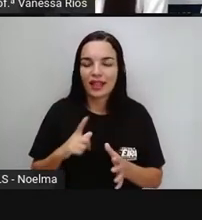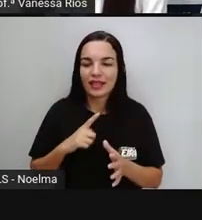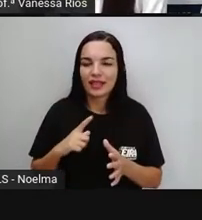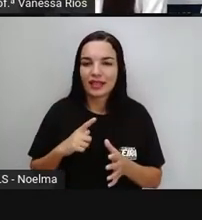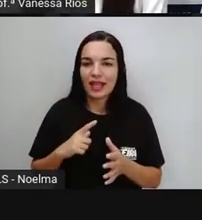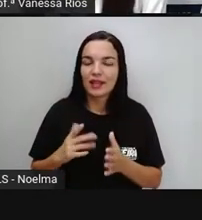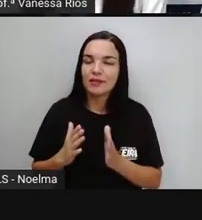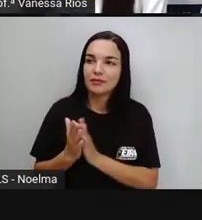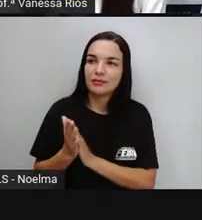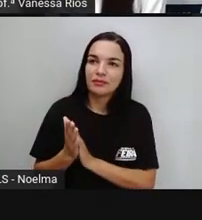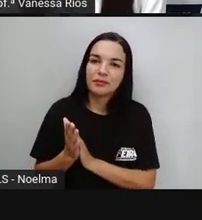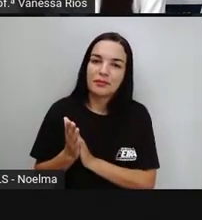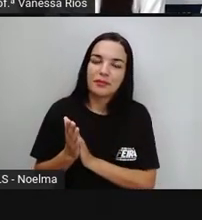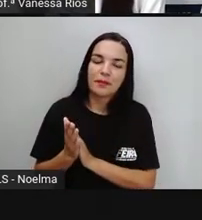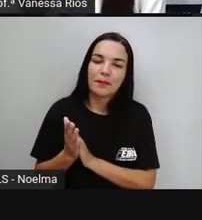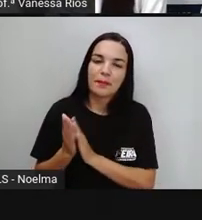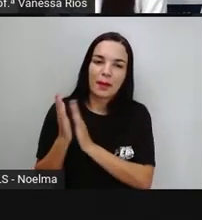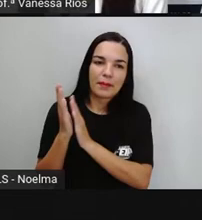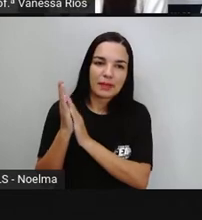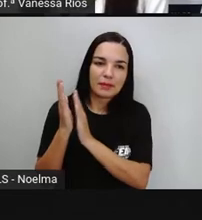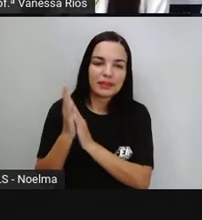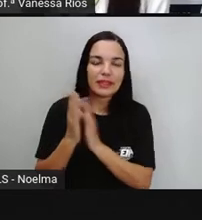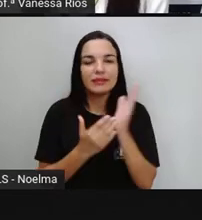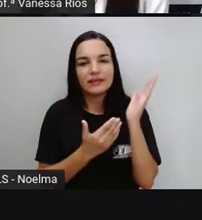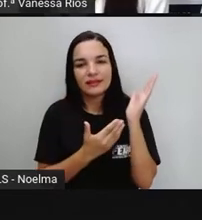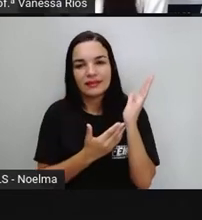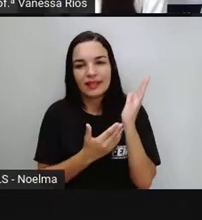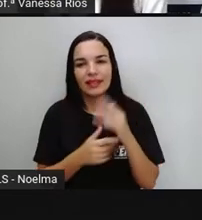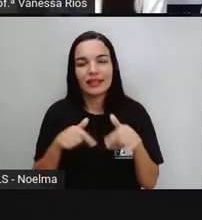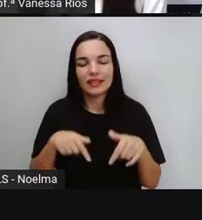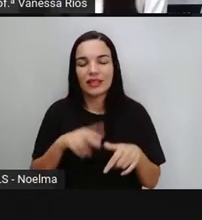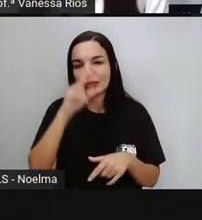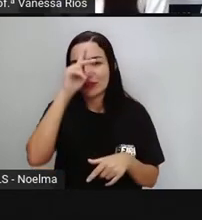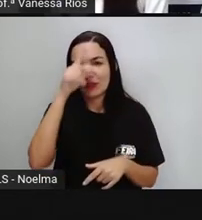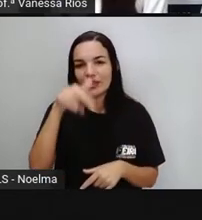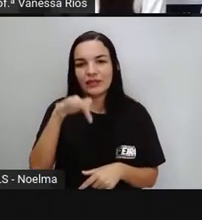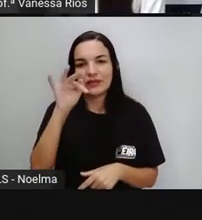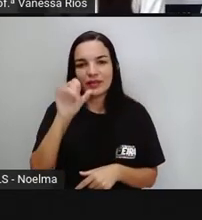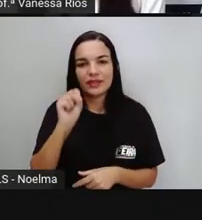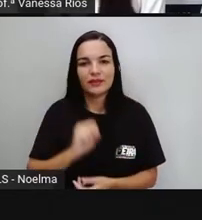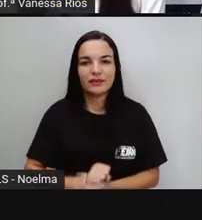esses agentes tão importantes para a história da cidade.